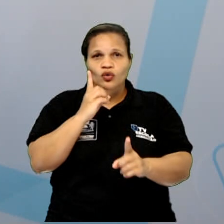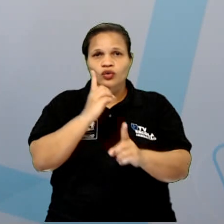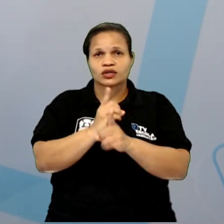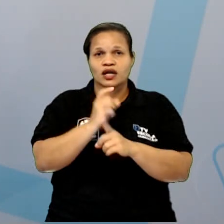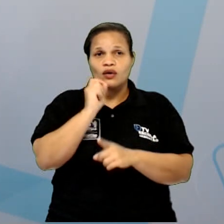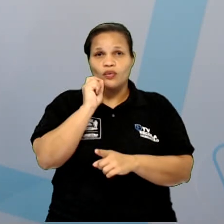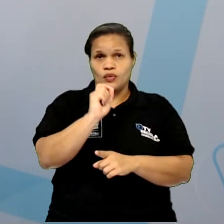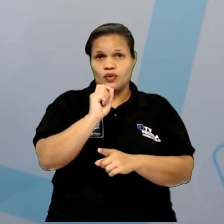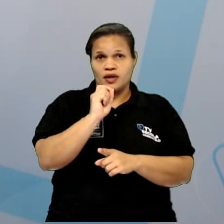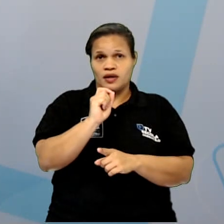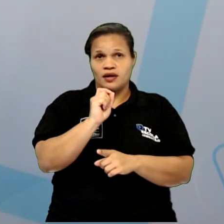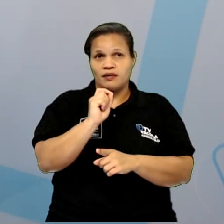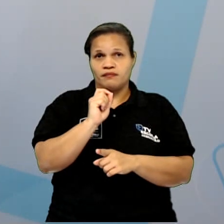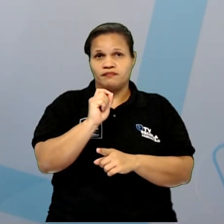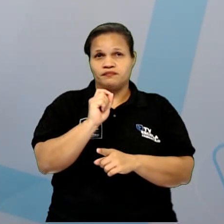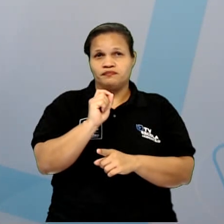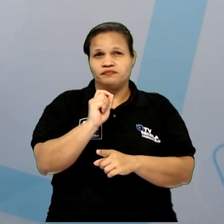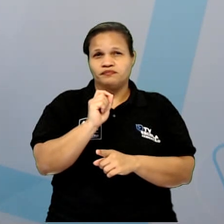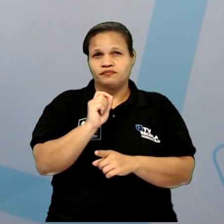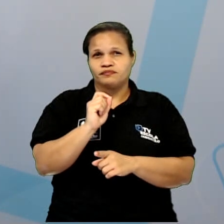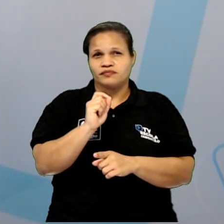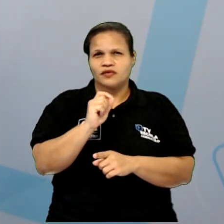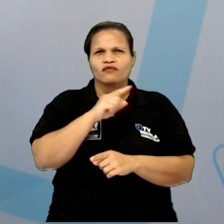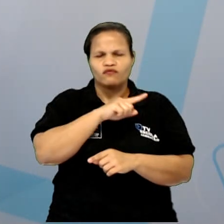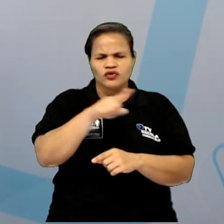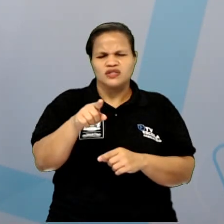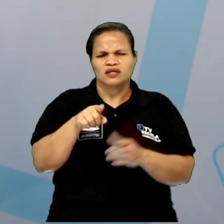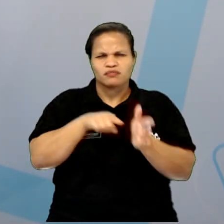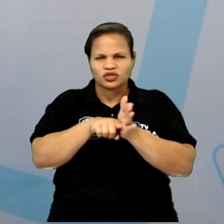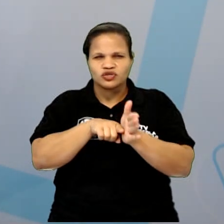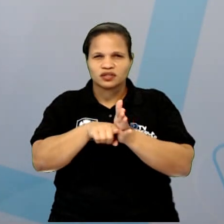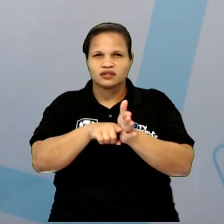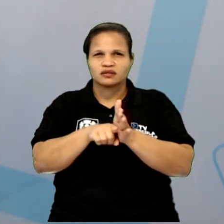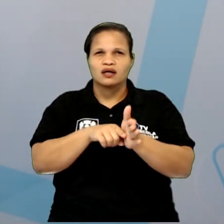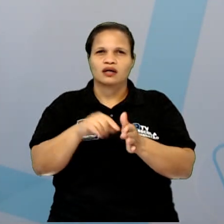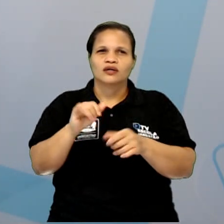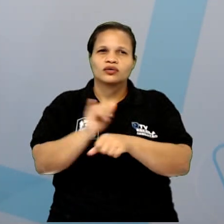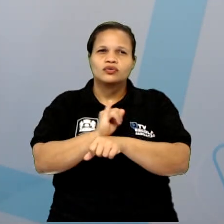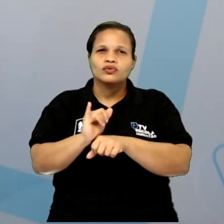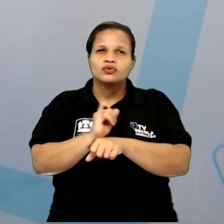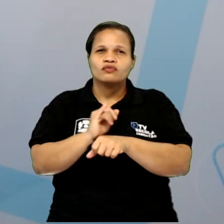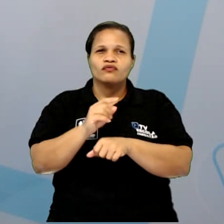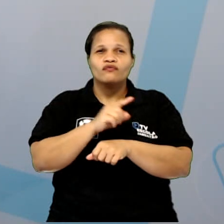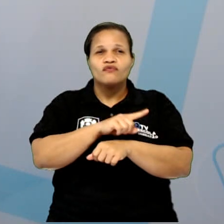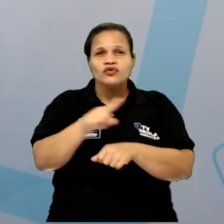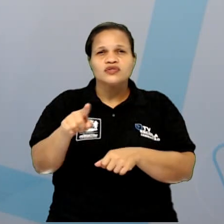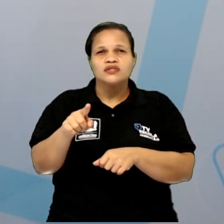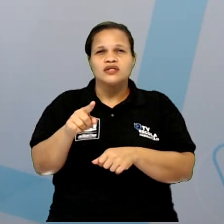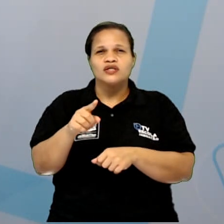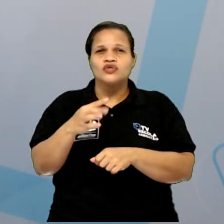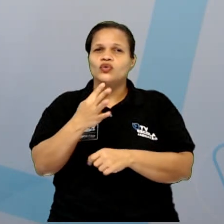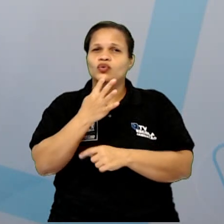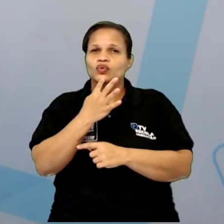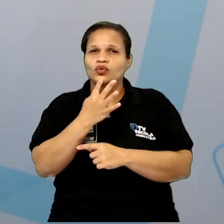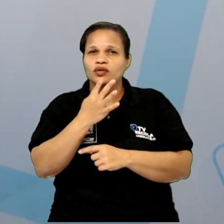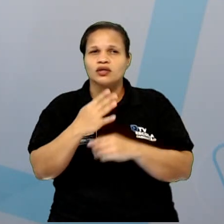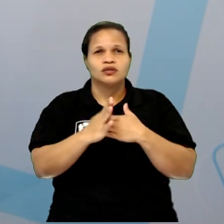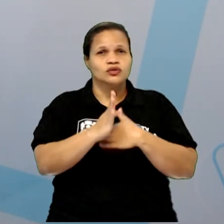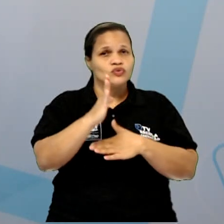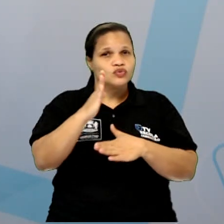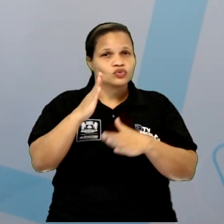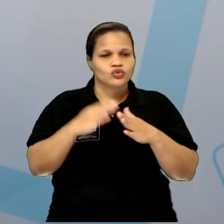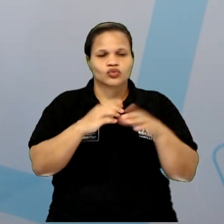um linkzinho, se vocês fizerem essa pesquisa, que vocês vão poder entrar virtualmente e conhecer todos os